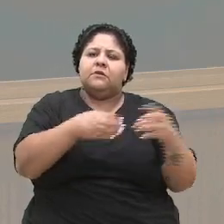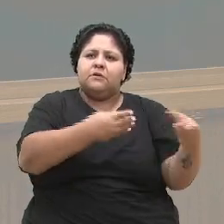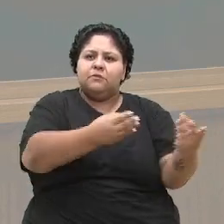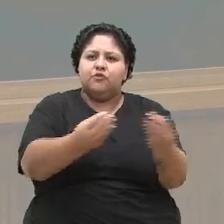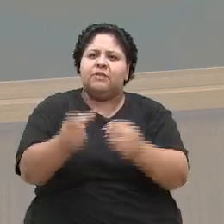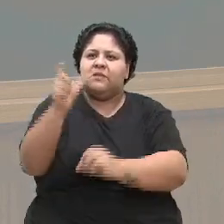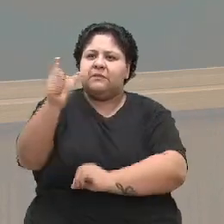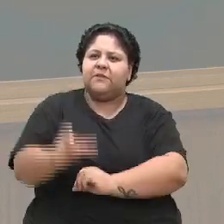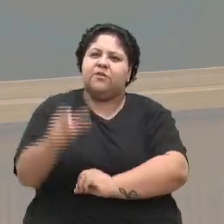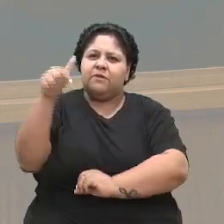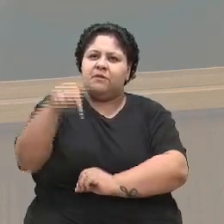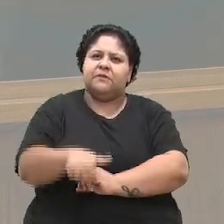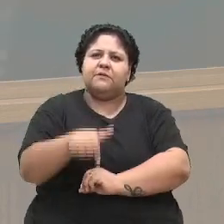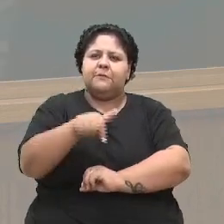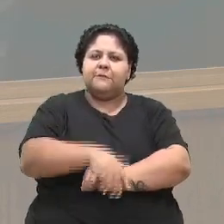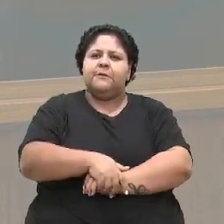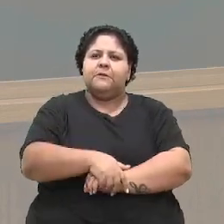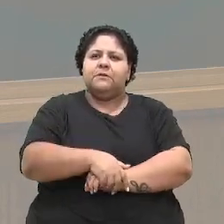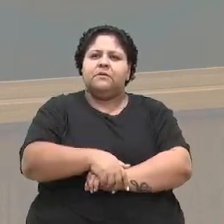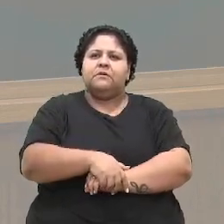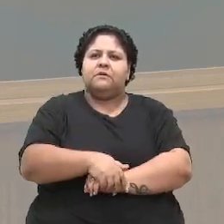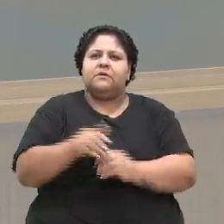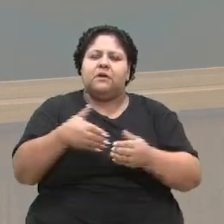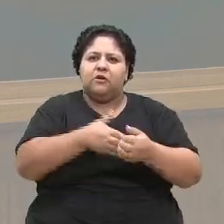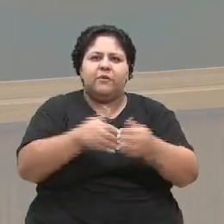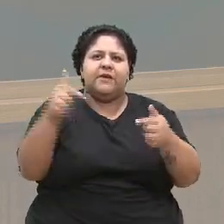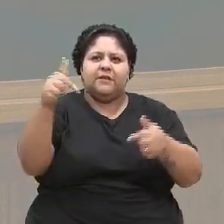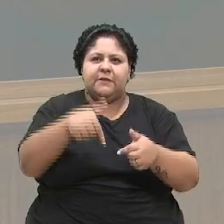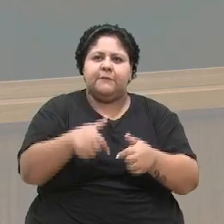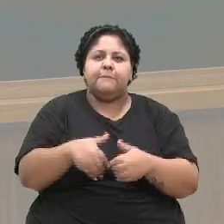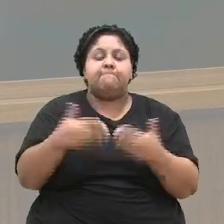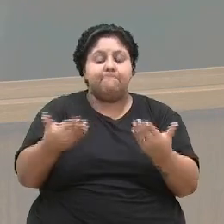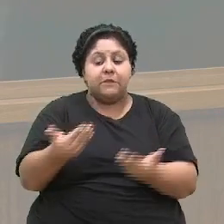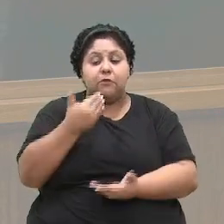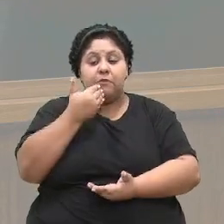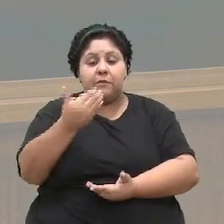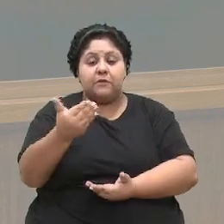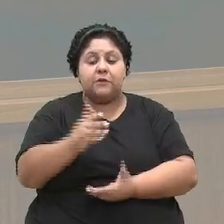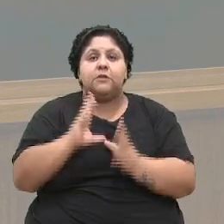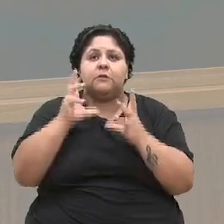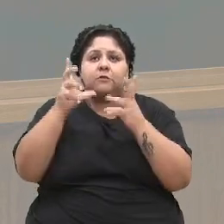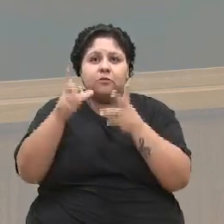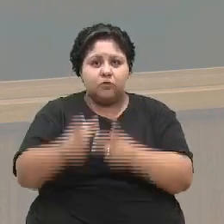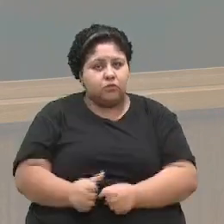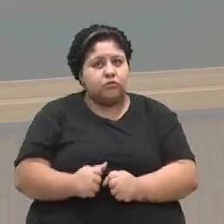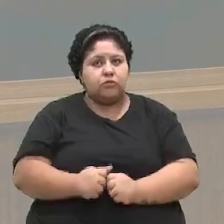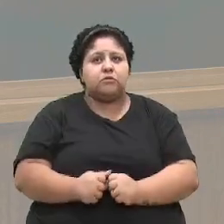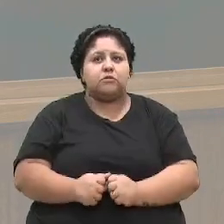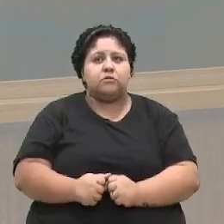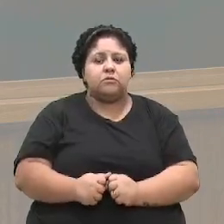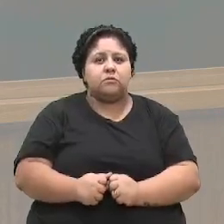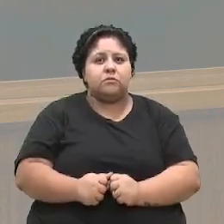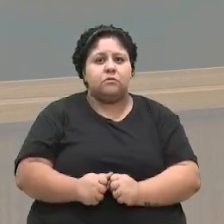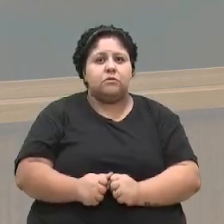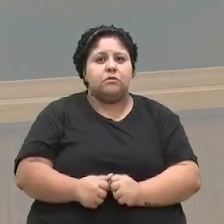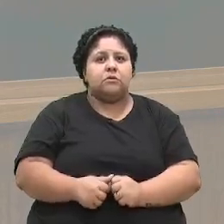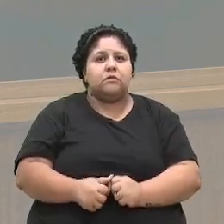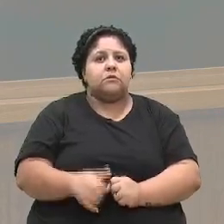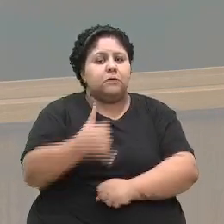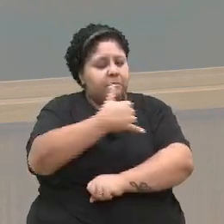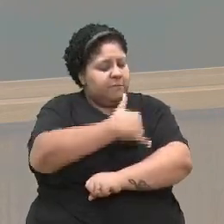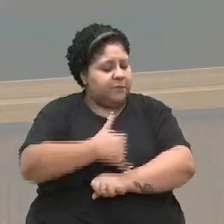também que estão nos acompanhando aqui. Então, eu peço, todos os colegas, tenho certeza que passará por